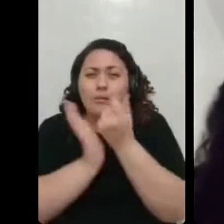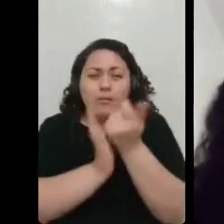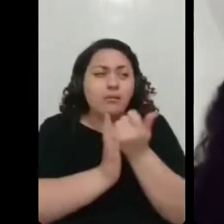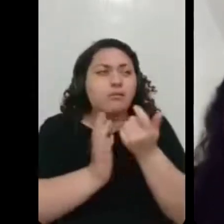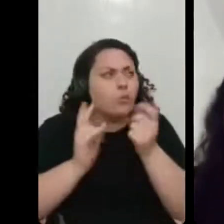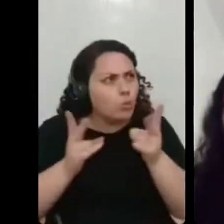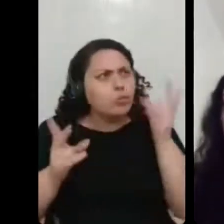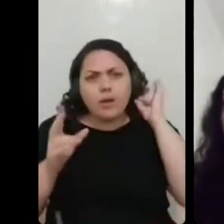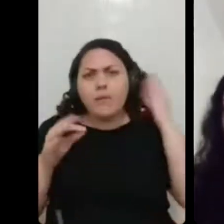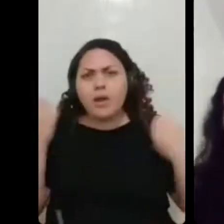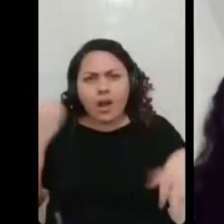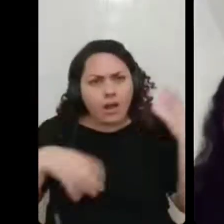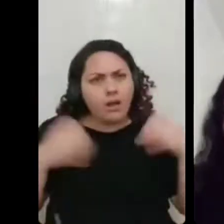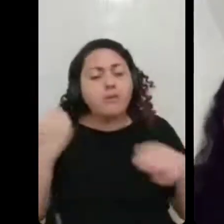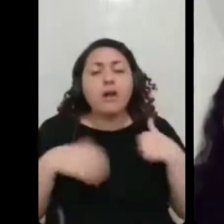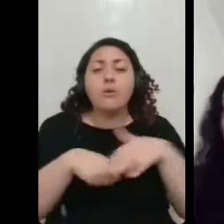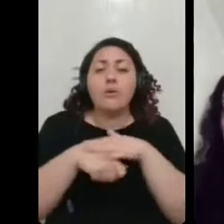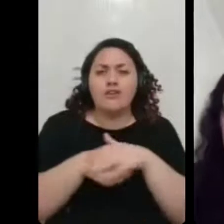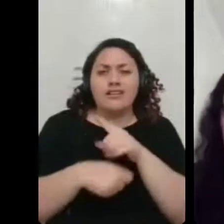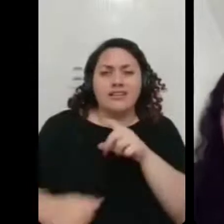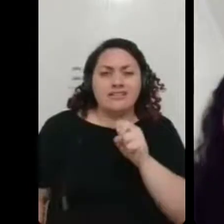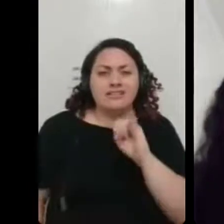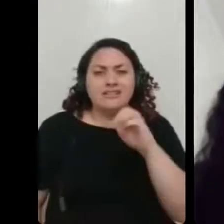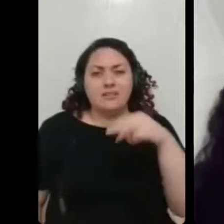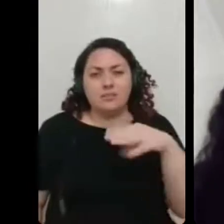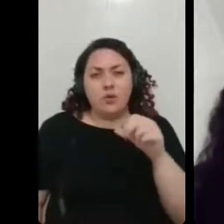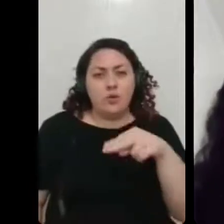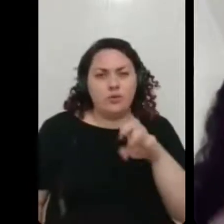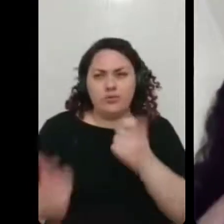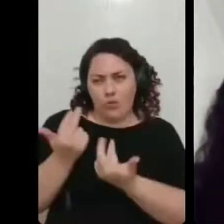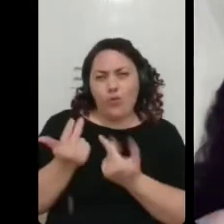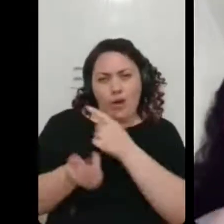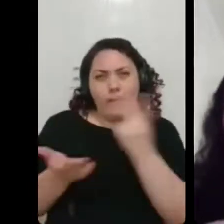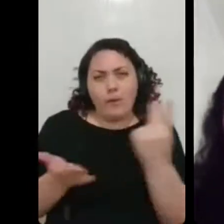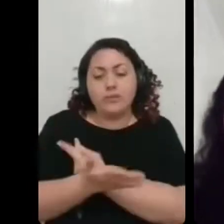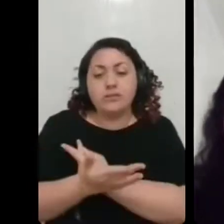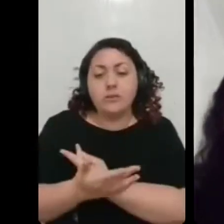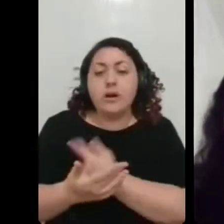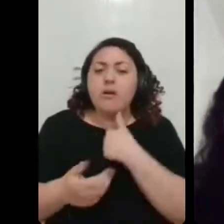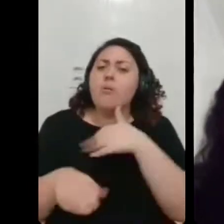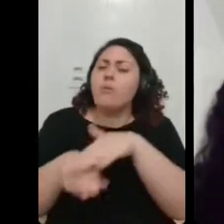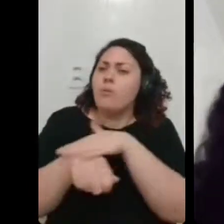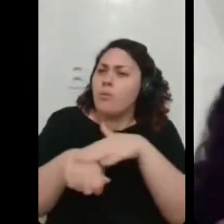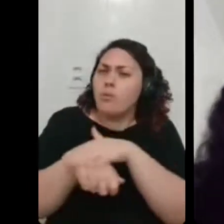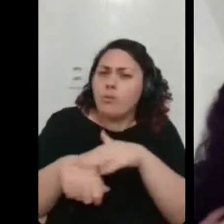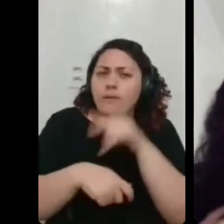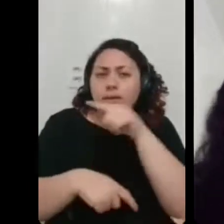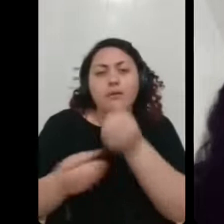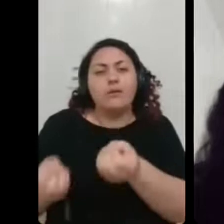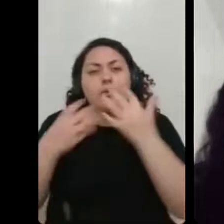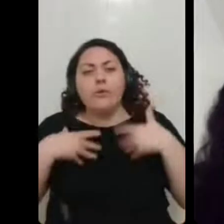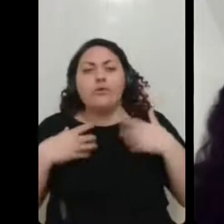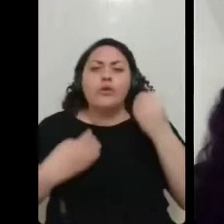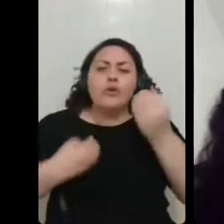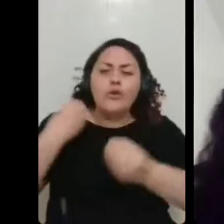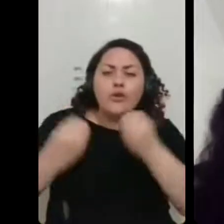conversado com a Simone, que ela também passou por esse processo, né? E ela foi uma pessoa com quem eu conversei um pouco, assim, me falou do que estava acontecendo